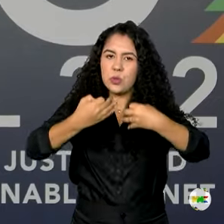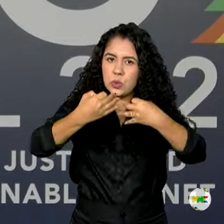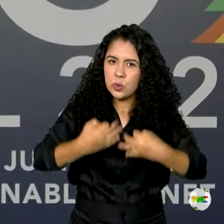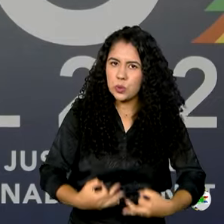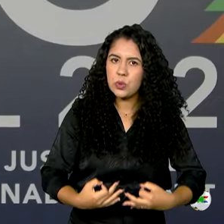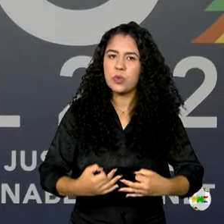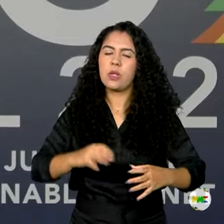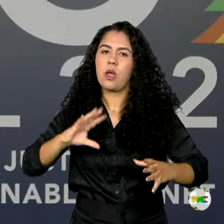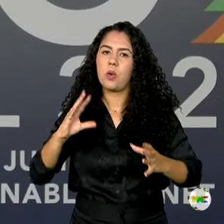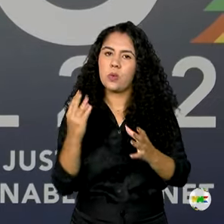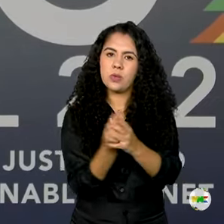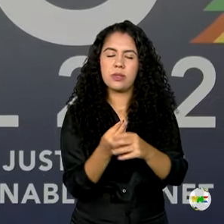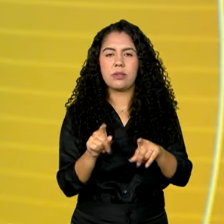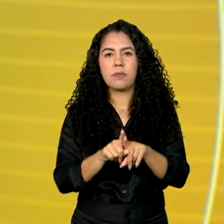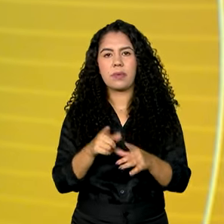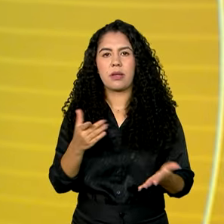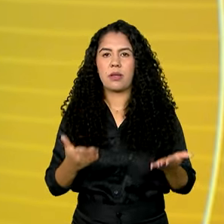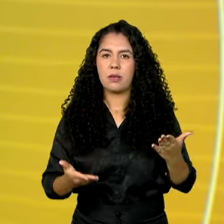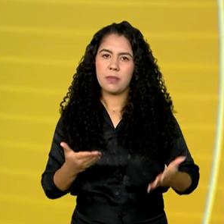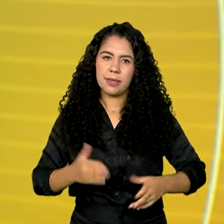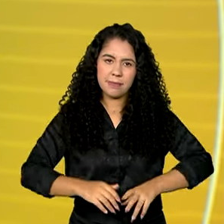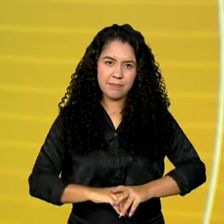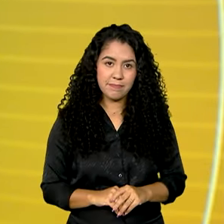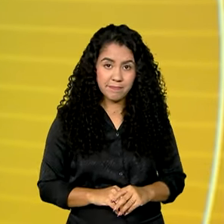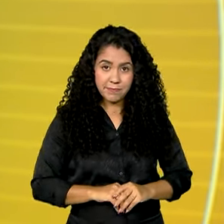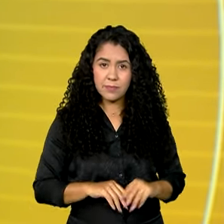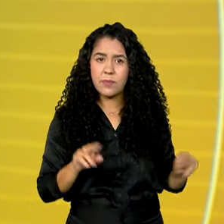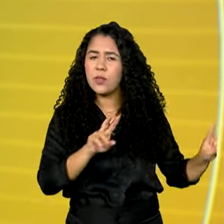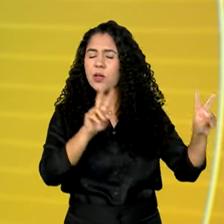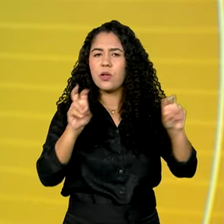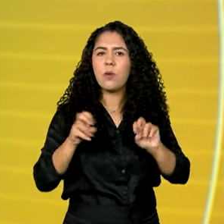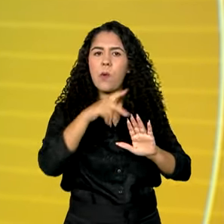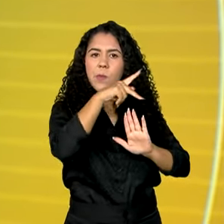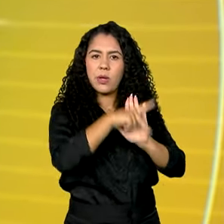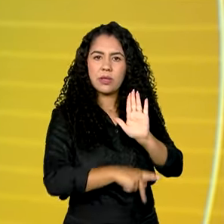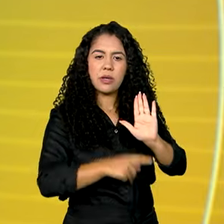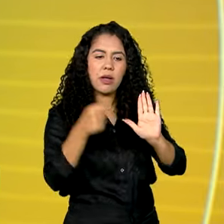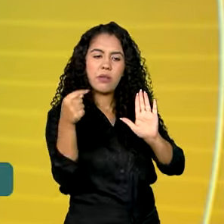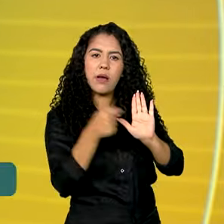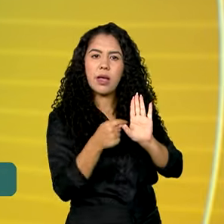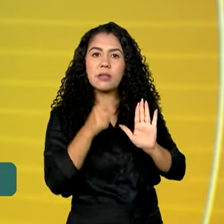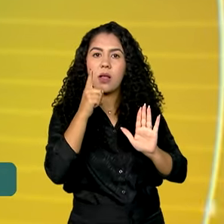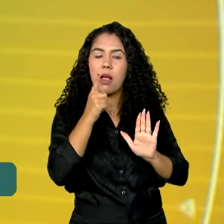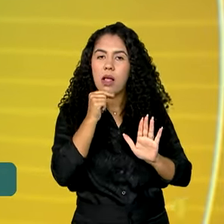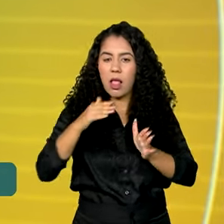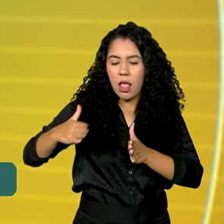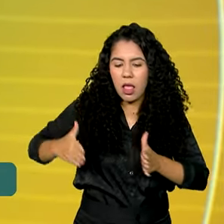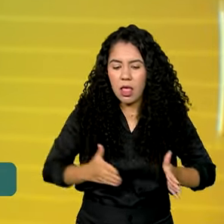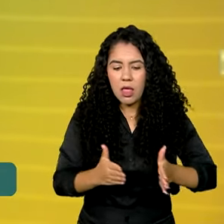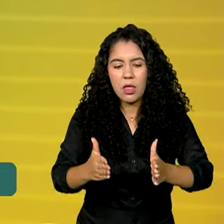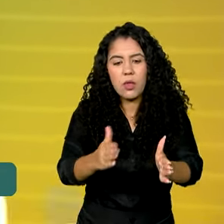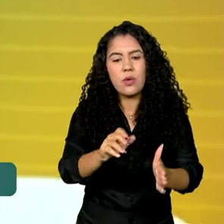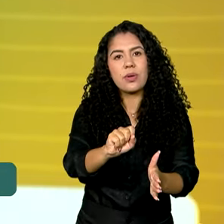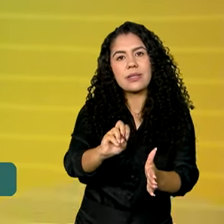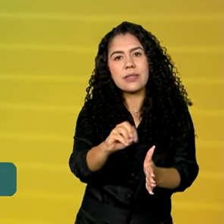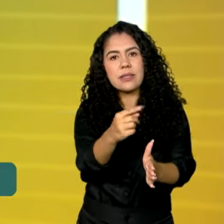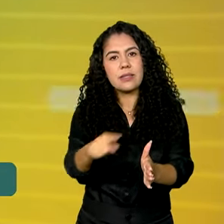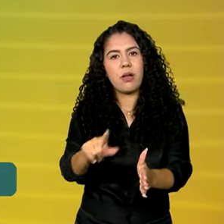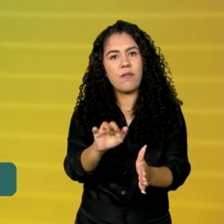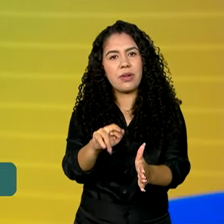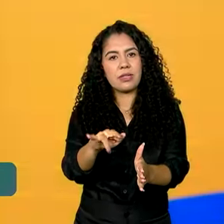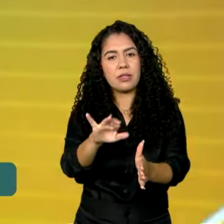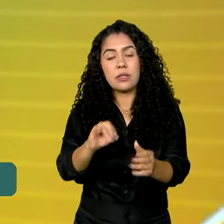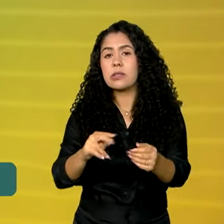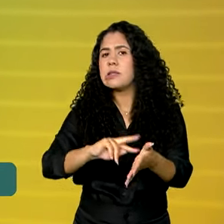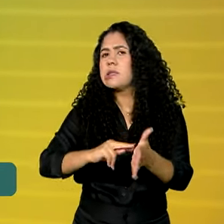inclusiva e equilibrada. O projeto de integração do Rio São Francisco representa segurança hídrica para mais de